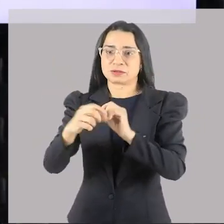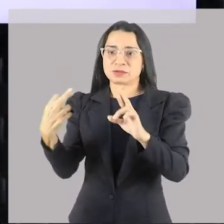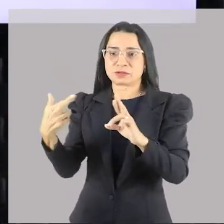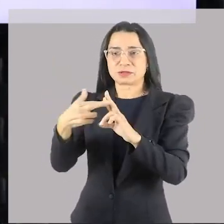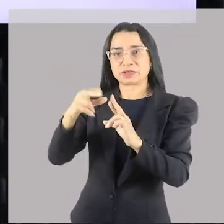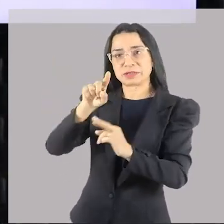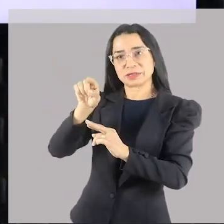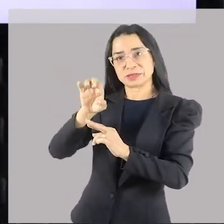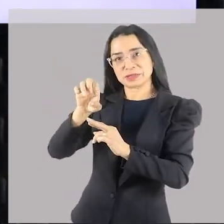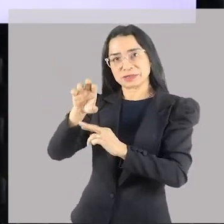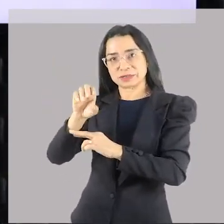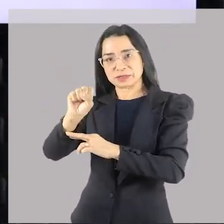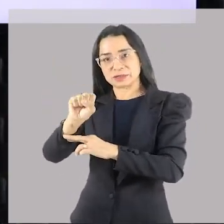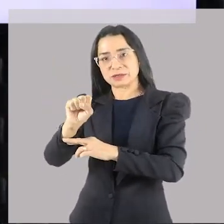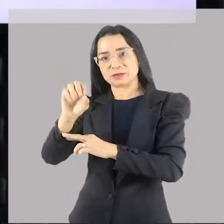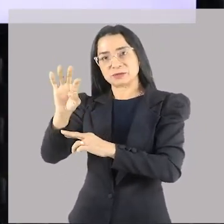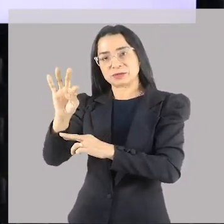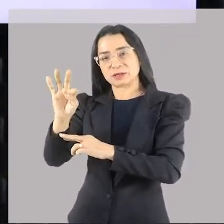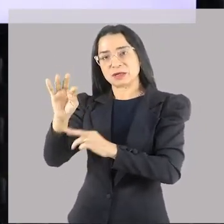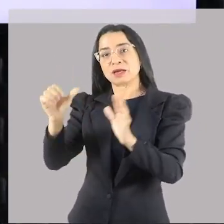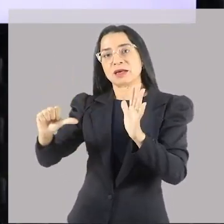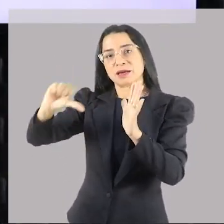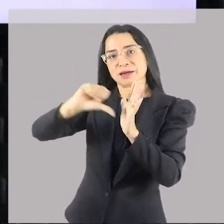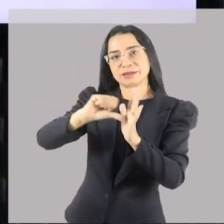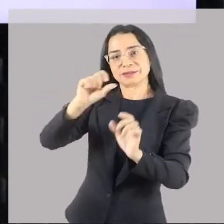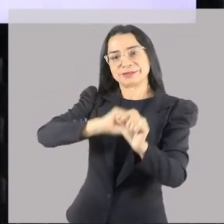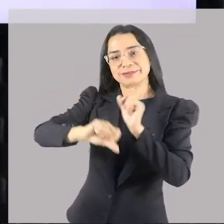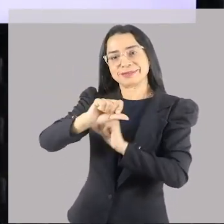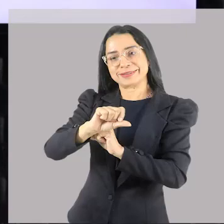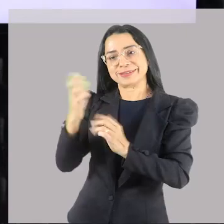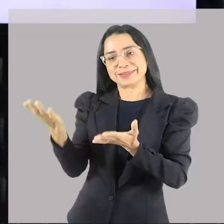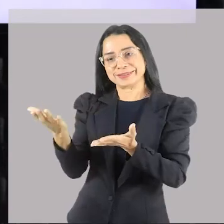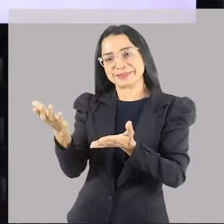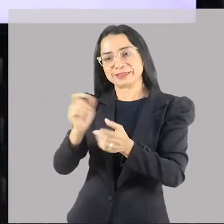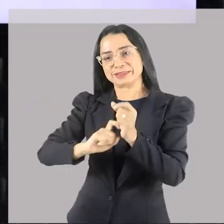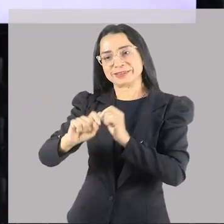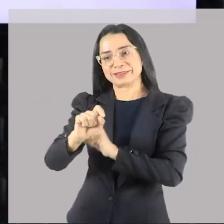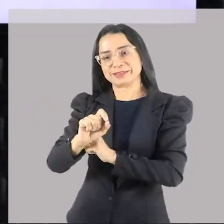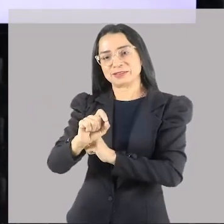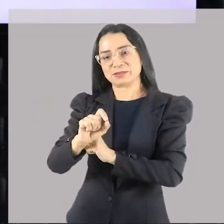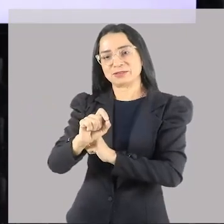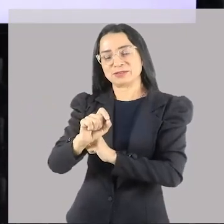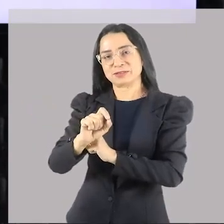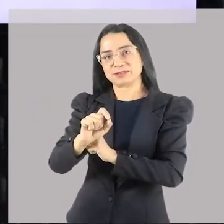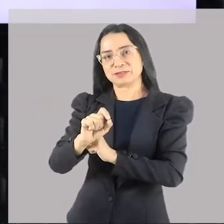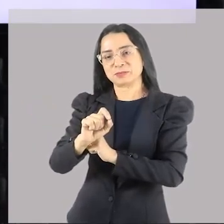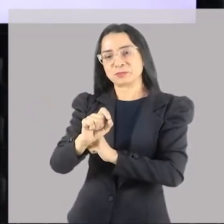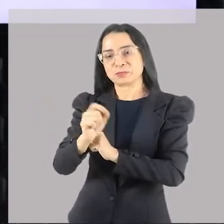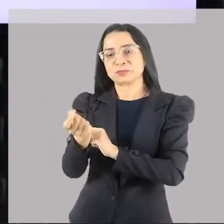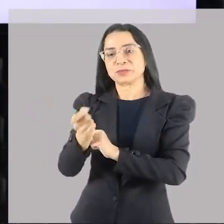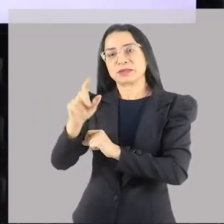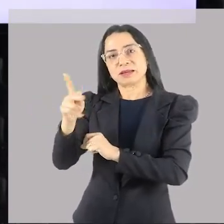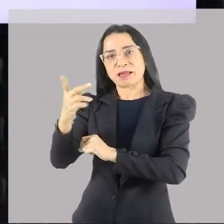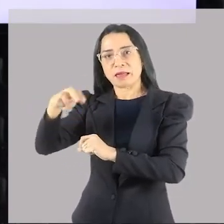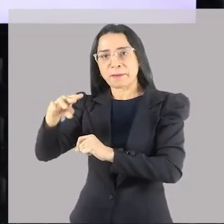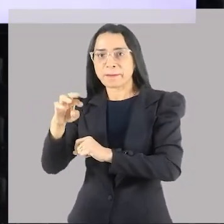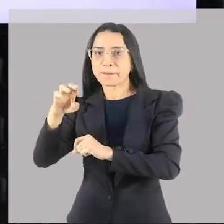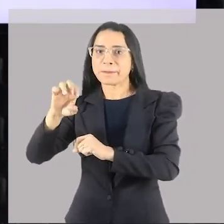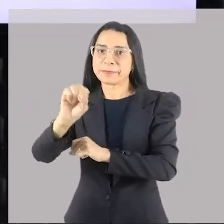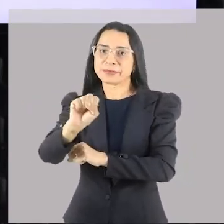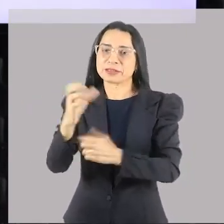Zeus, Atenas, Edna, me ajuda, me dá um deus aí qualquer. Eu sou bem, eu sou bem, Zeus, Atenas, Hermes,